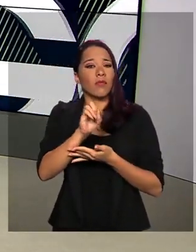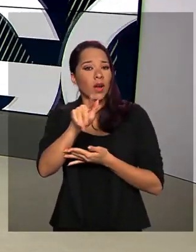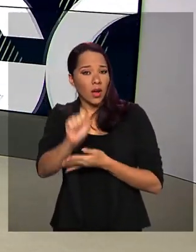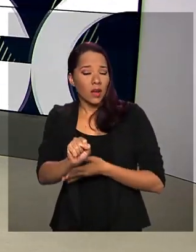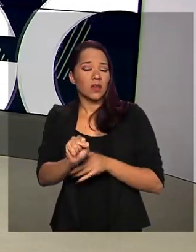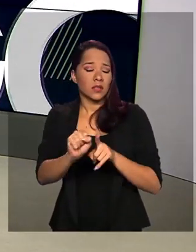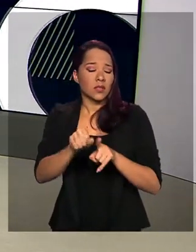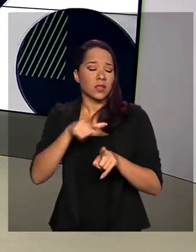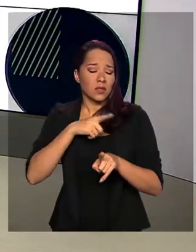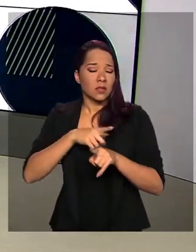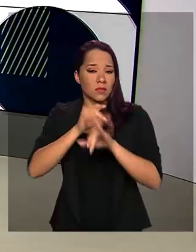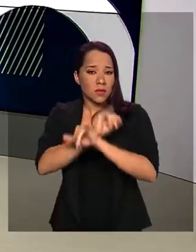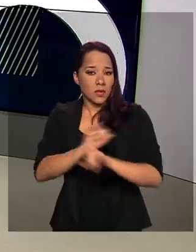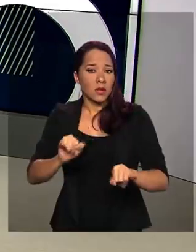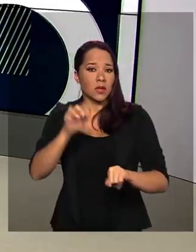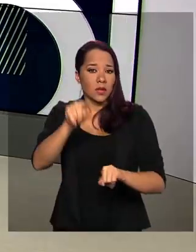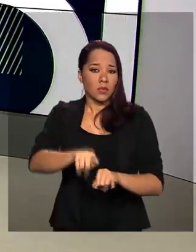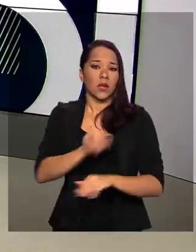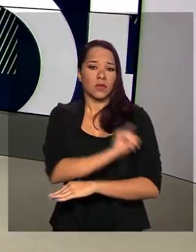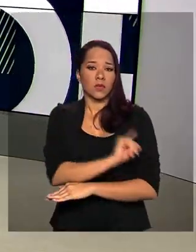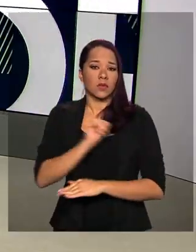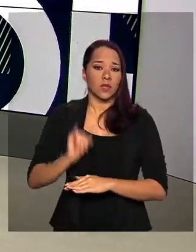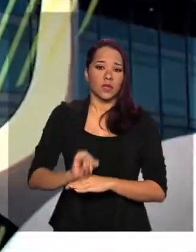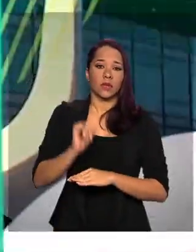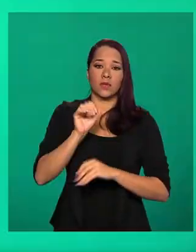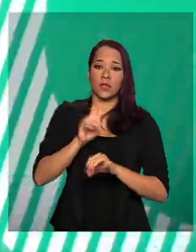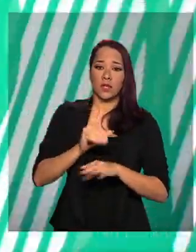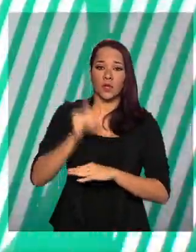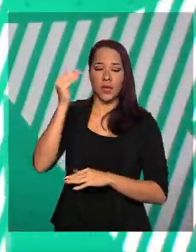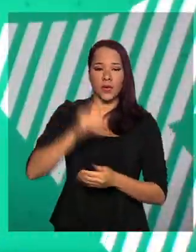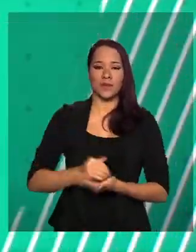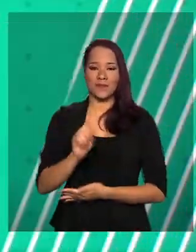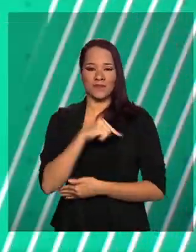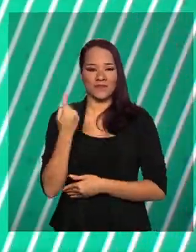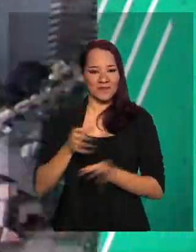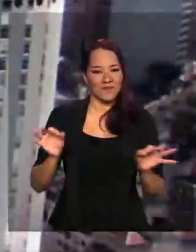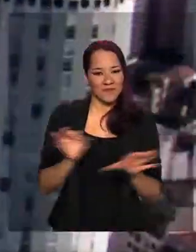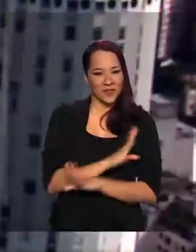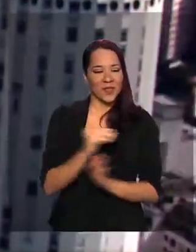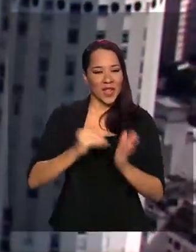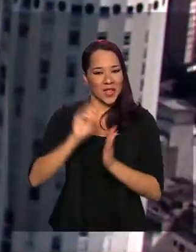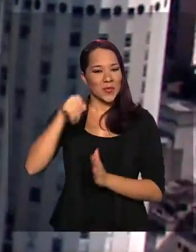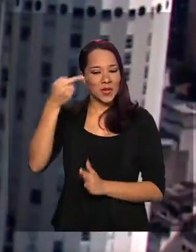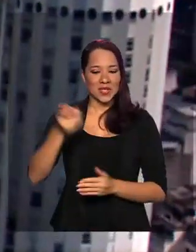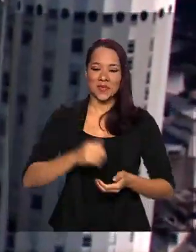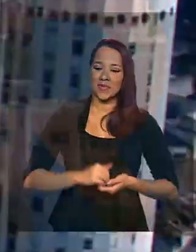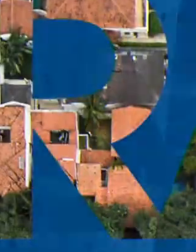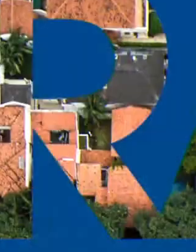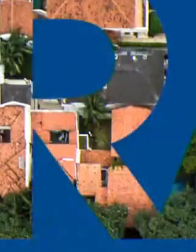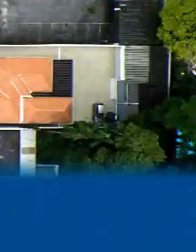ofertadas pelas instituições de ensino superior. A gente fica por aqui e até a próxima edição.